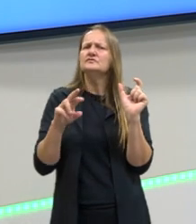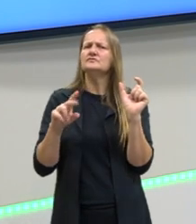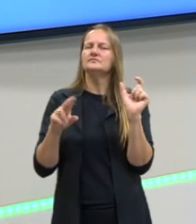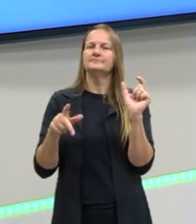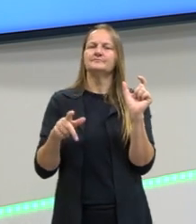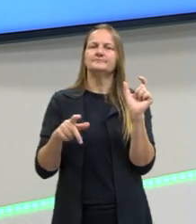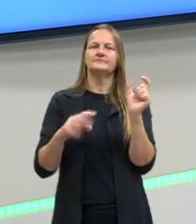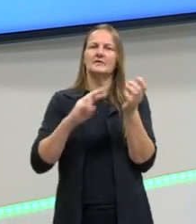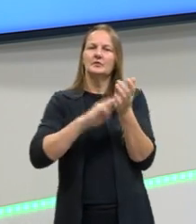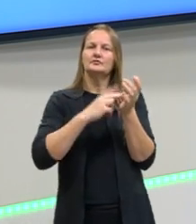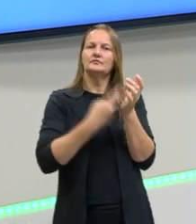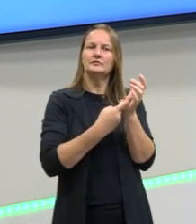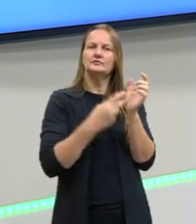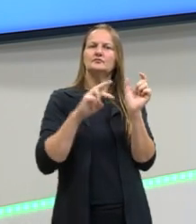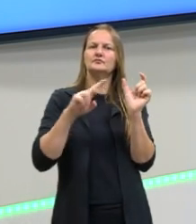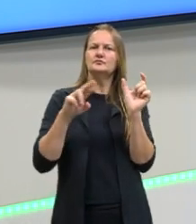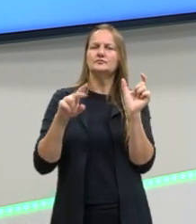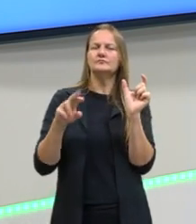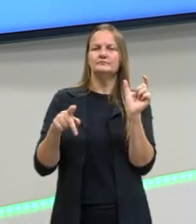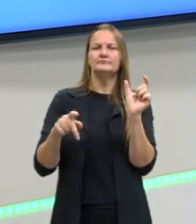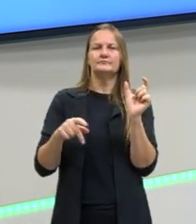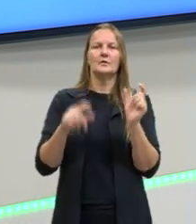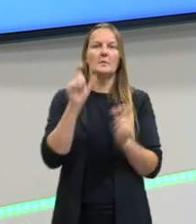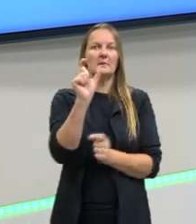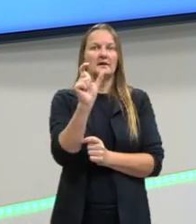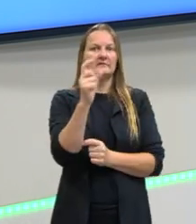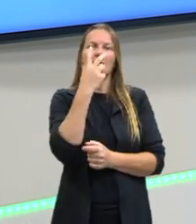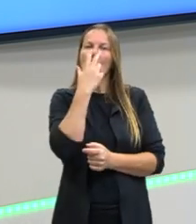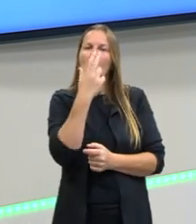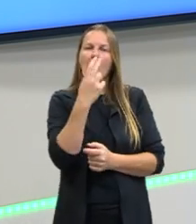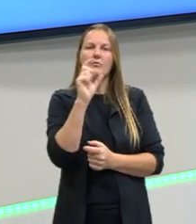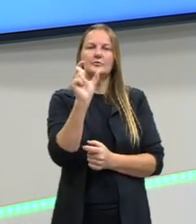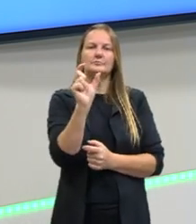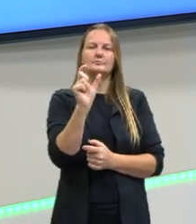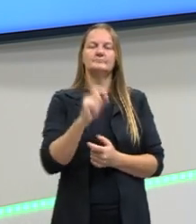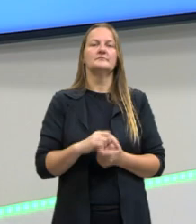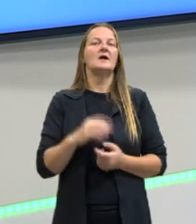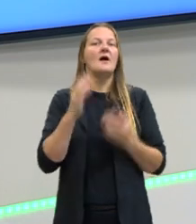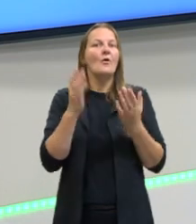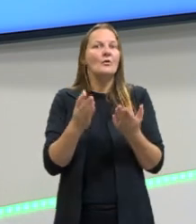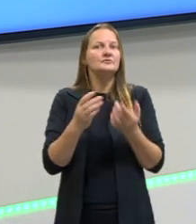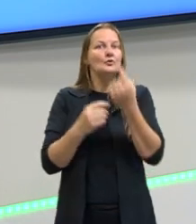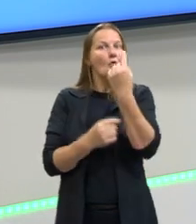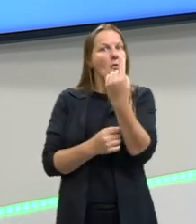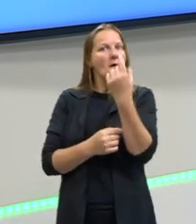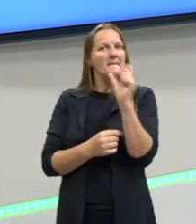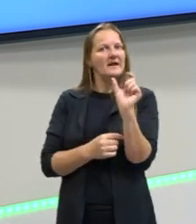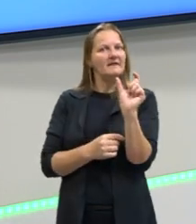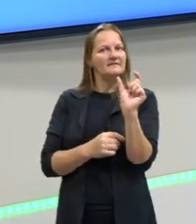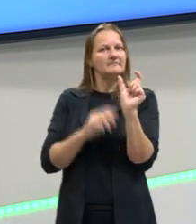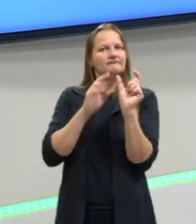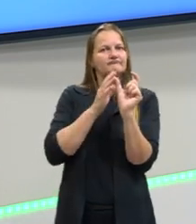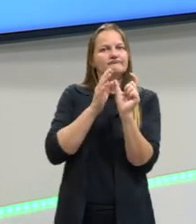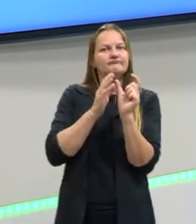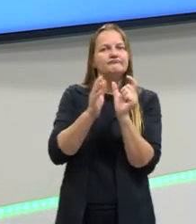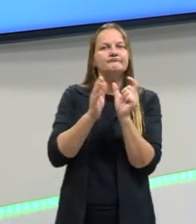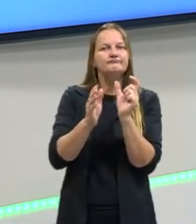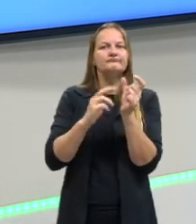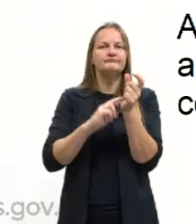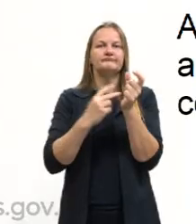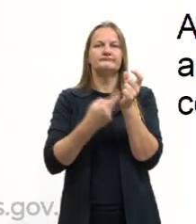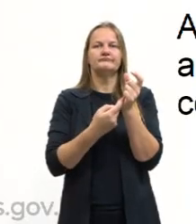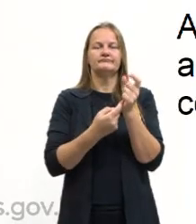possibilidades de significado de uma mesma palavra, e a gente também vai escorregar um pouquinho nessa questão da